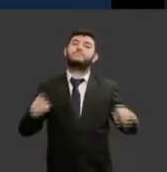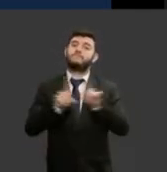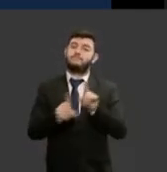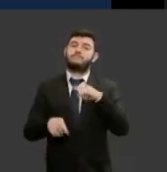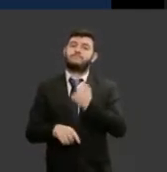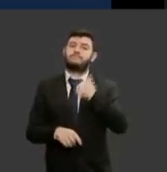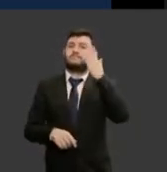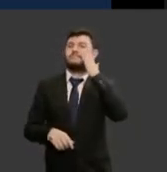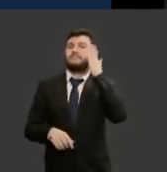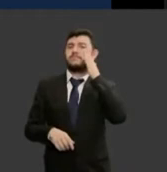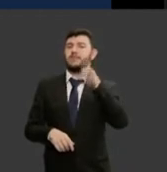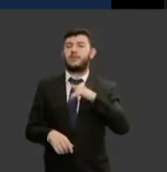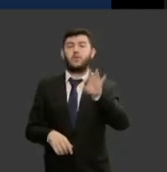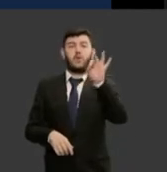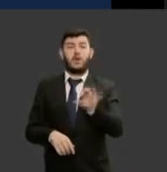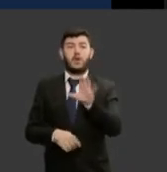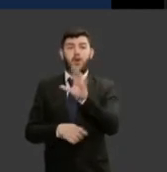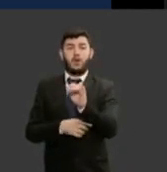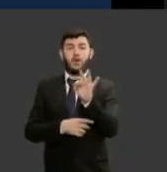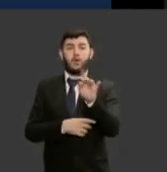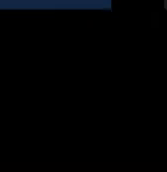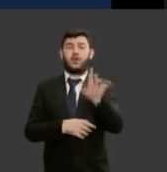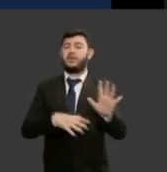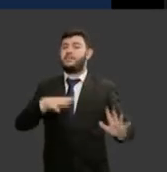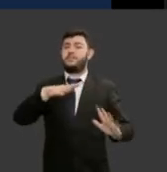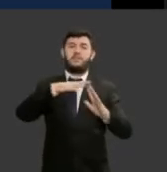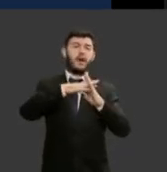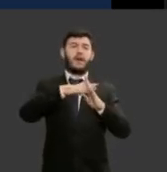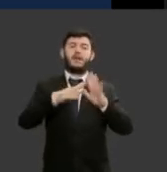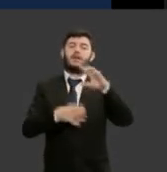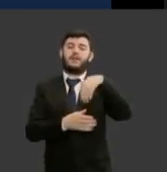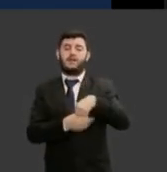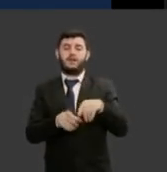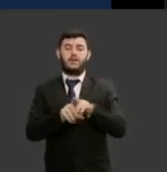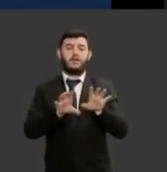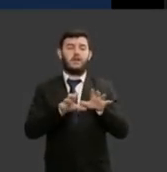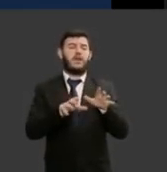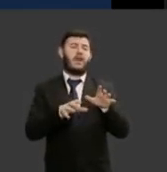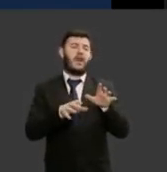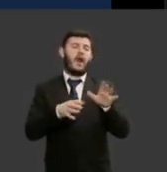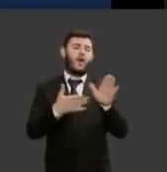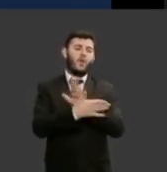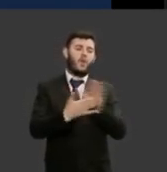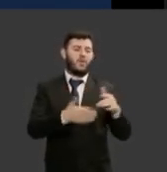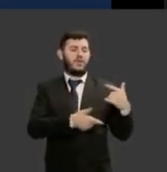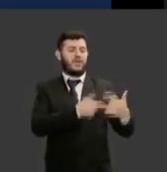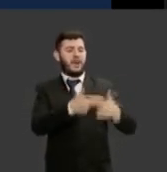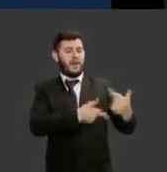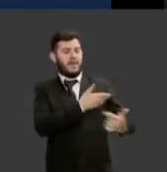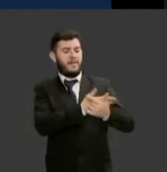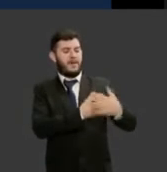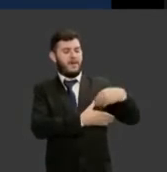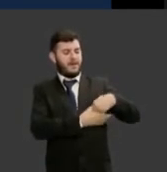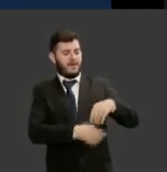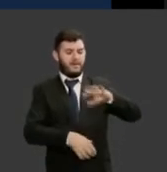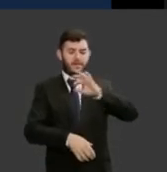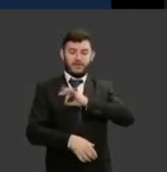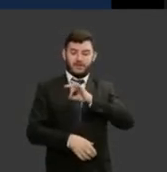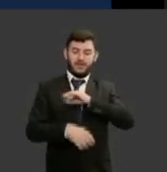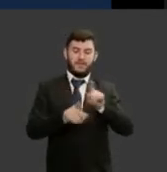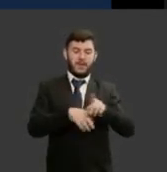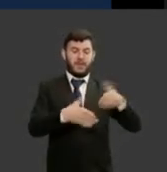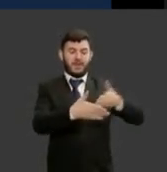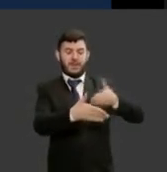uma cota máxima de mulheres dentro de algumas carreiras policiais todos esses entraves tem que ser repensados